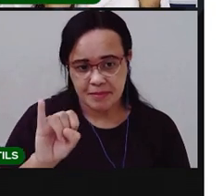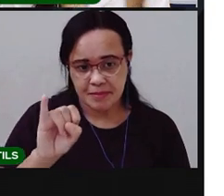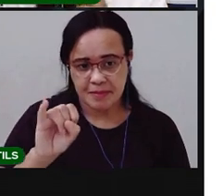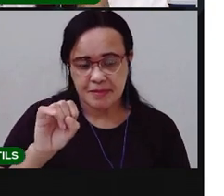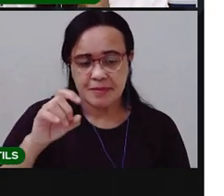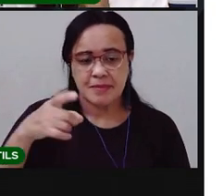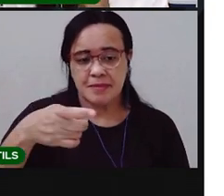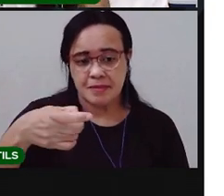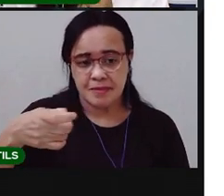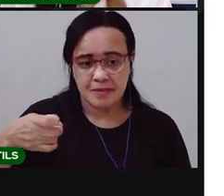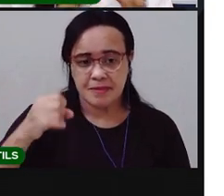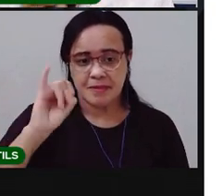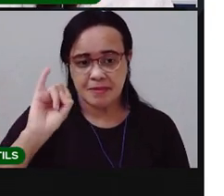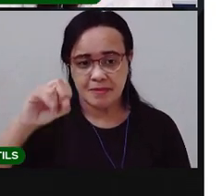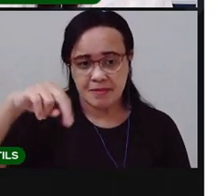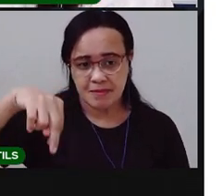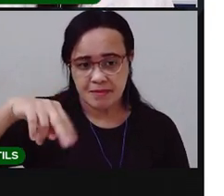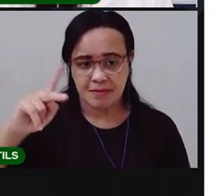Peixinho.